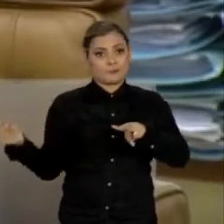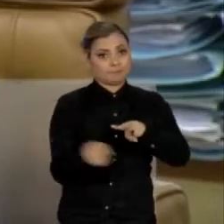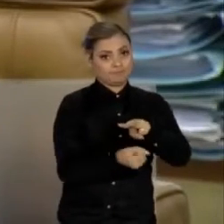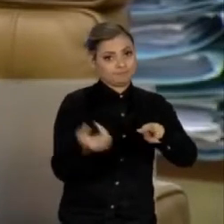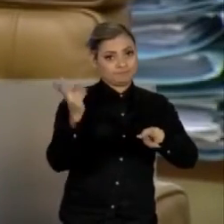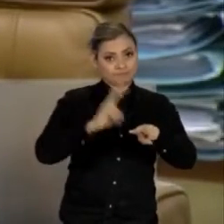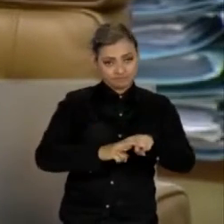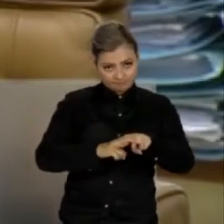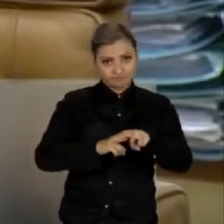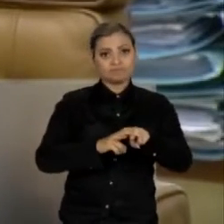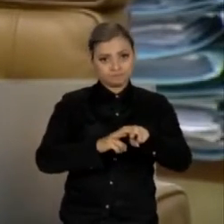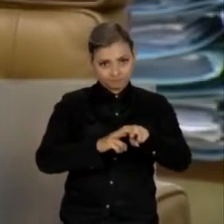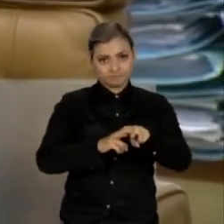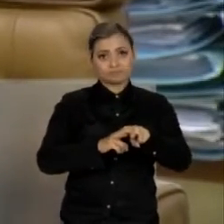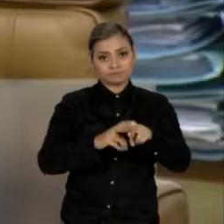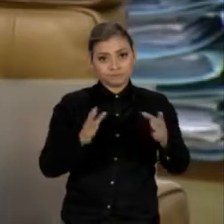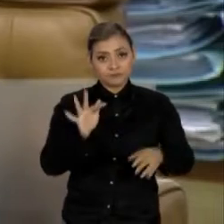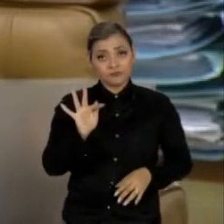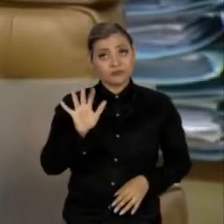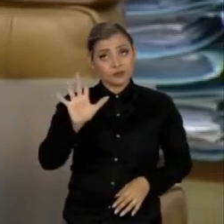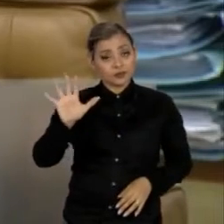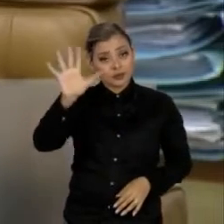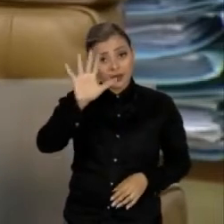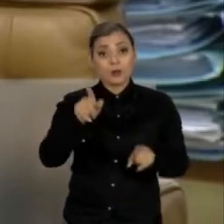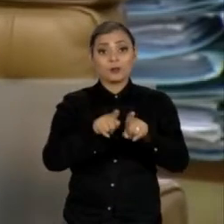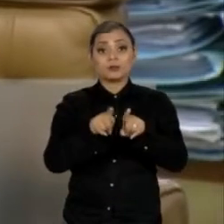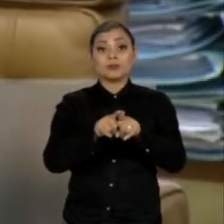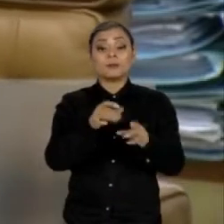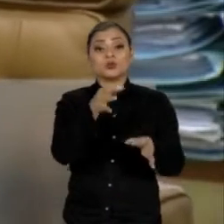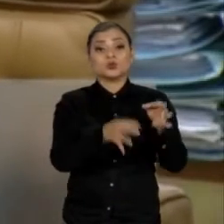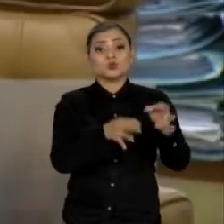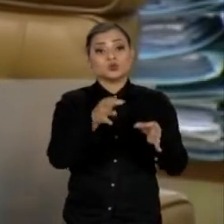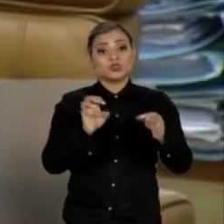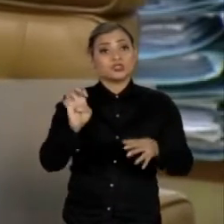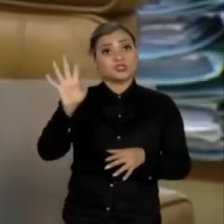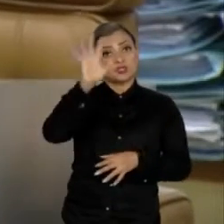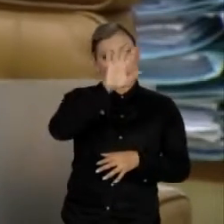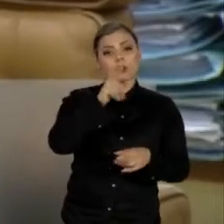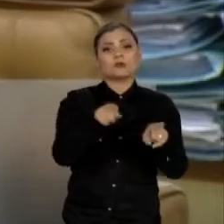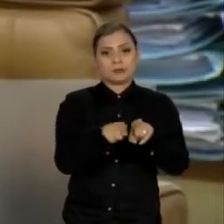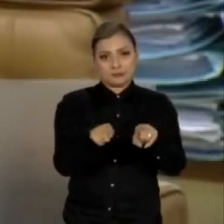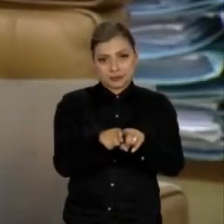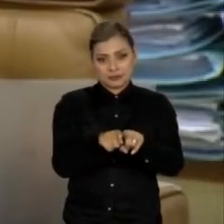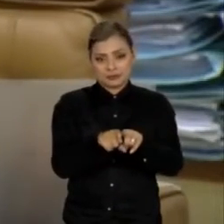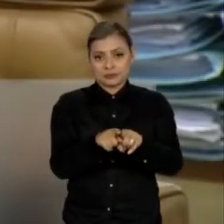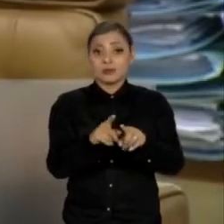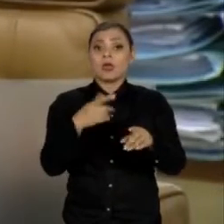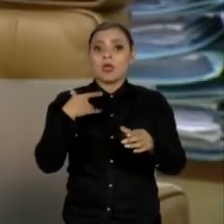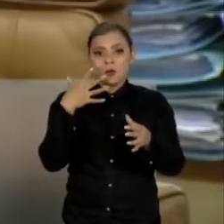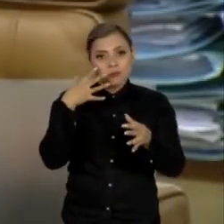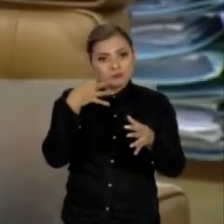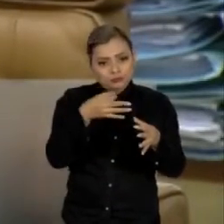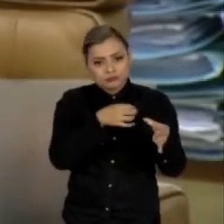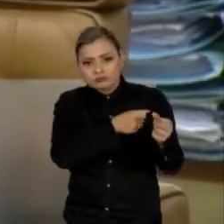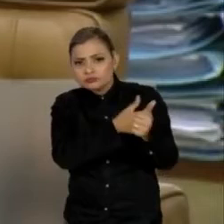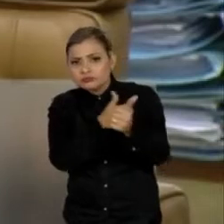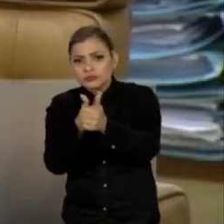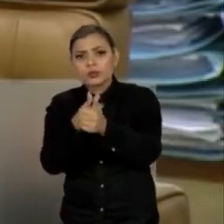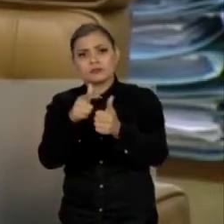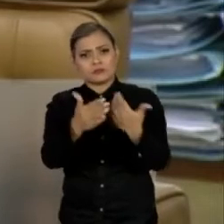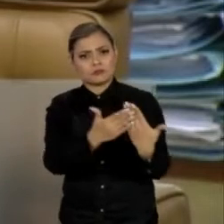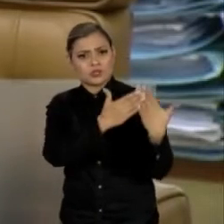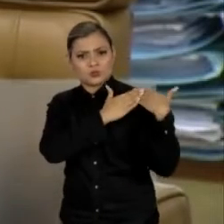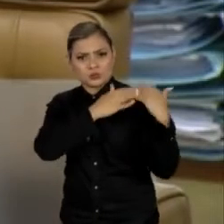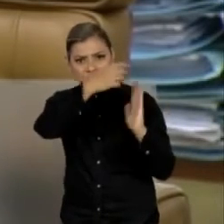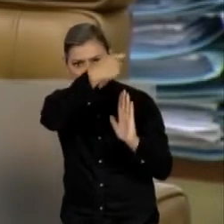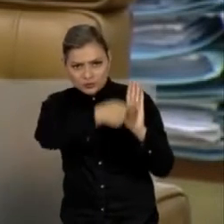colegiados dos tribunais regionais federais e tribunais de justiça estaduais. Acompanho o relator, a quem cumprimento mais